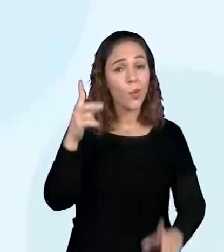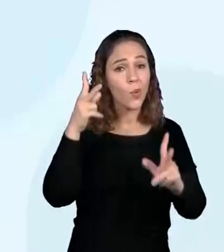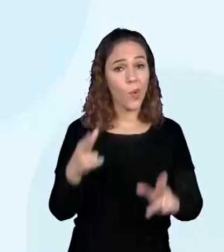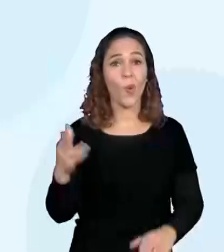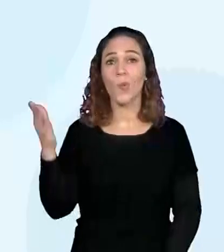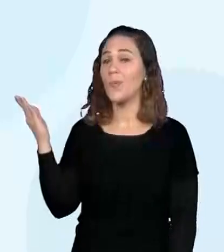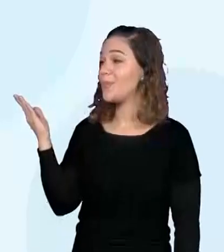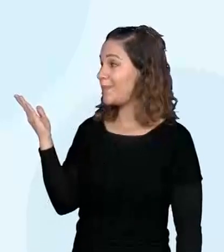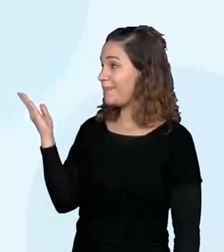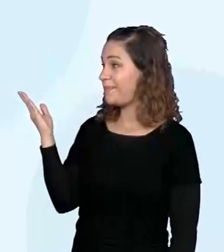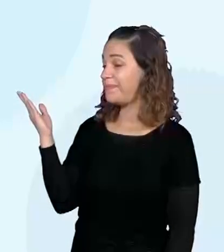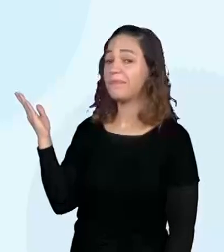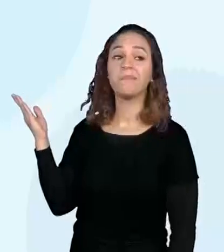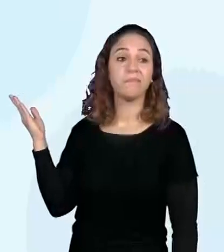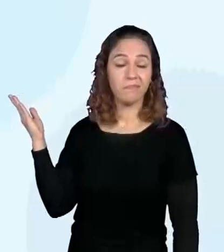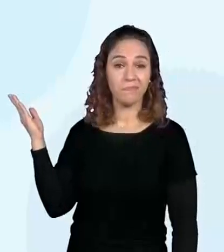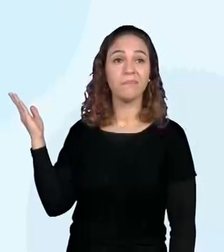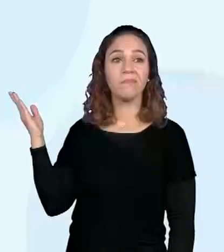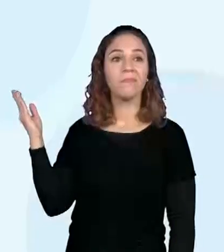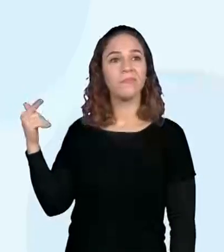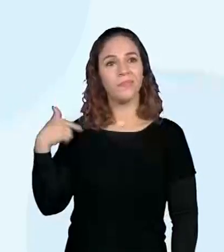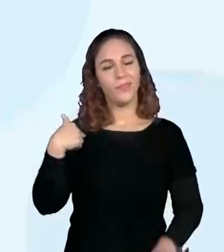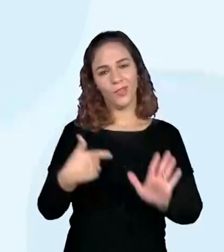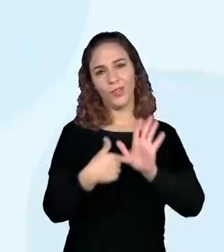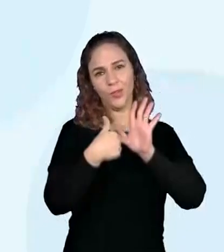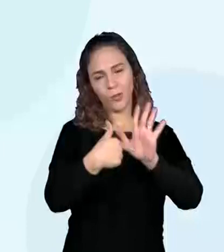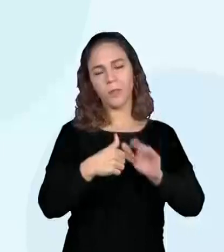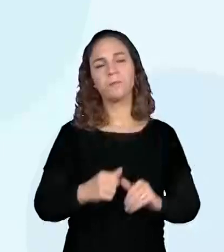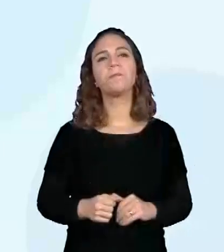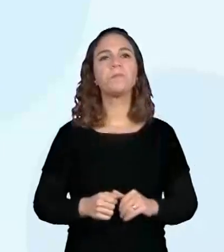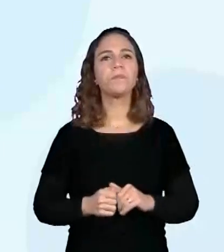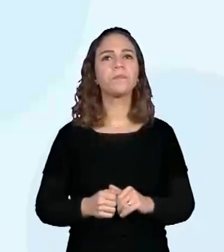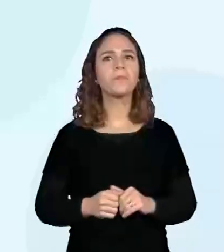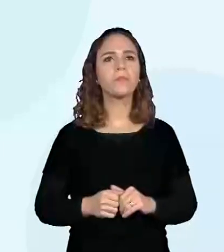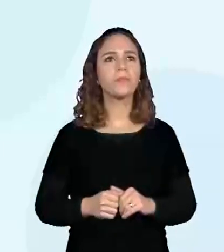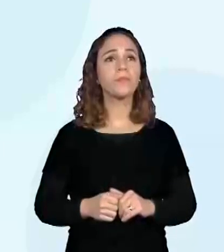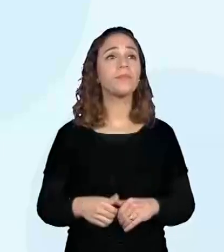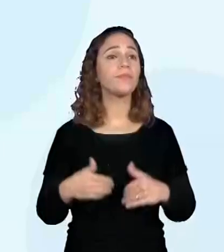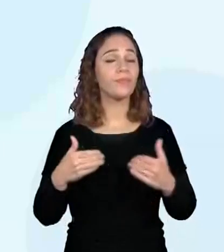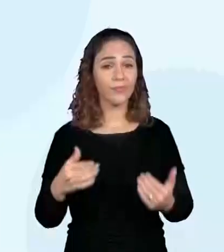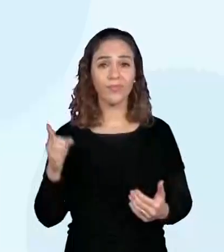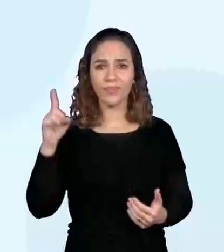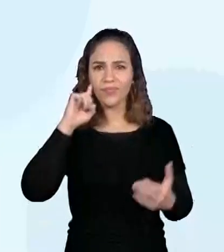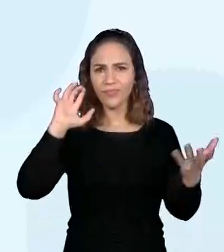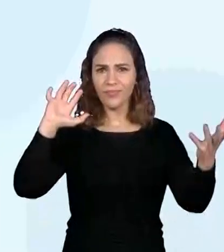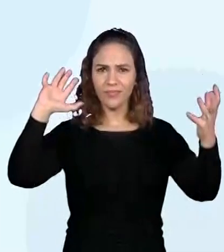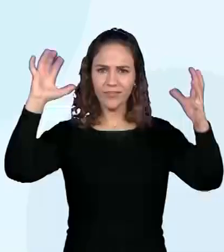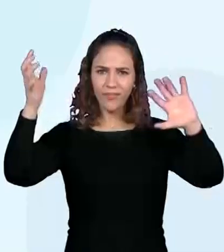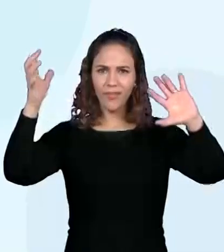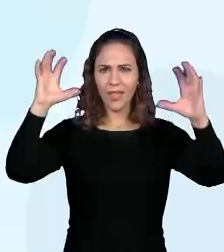2 aí do mapa que eu acabei de mostrar para vocês, que apresenta um clima